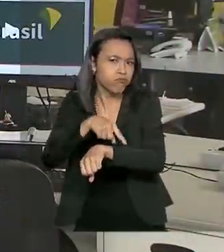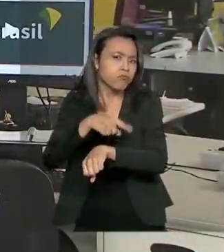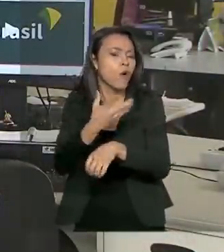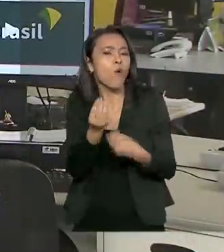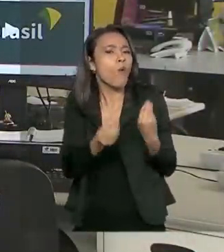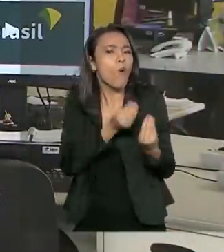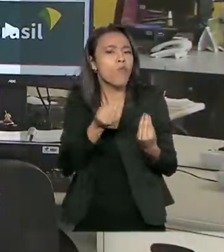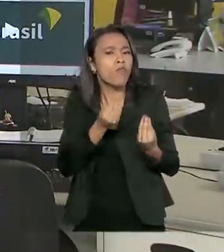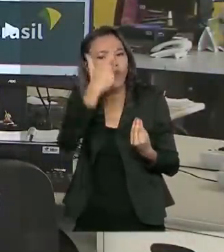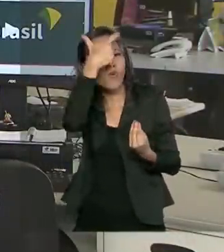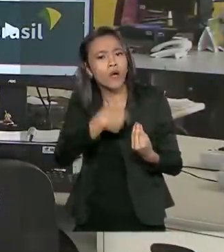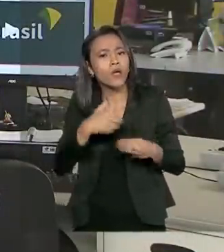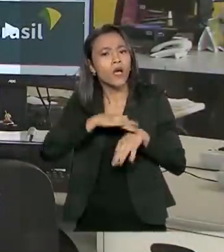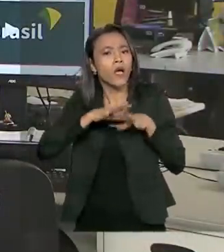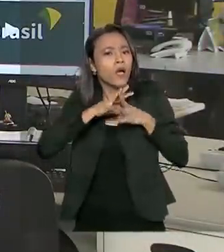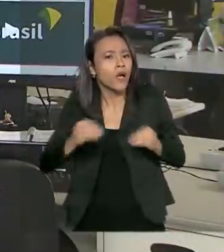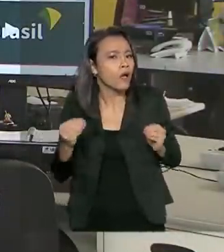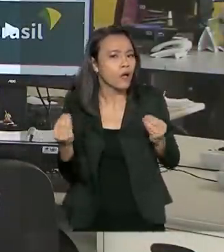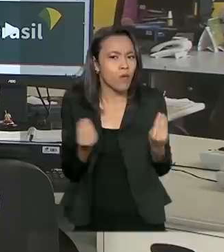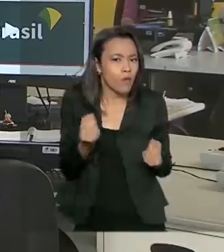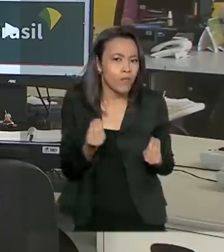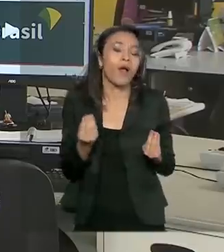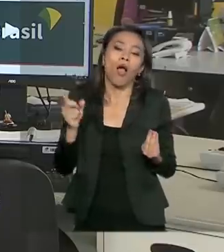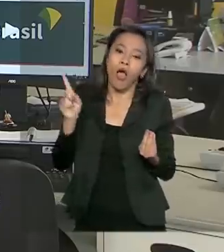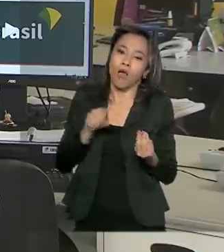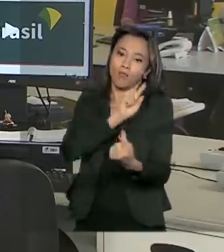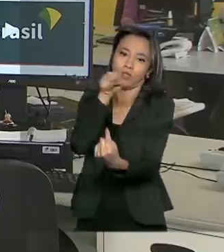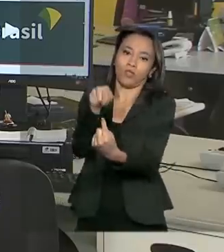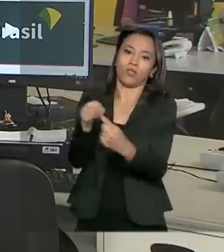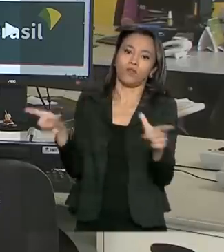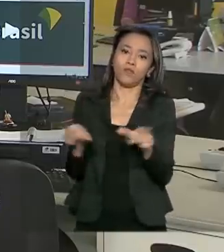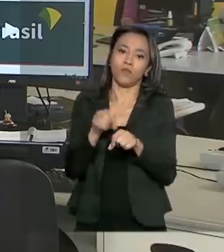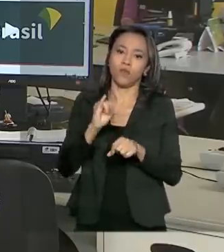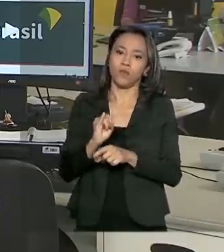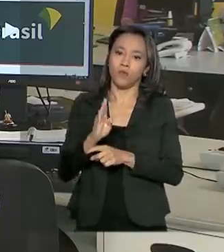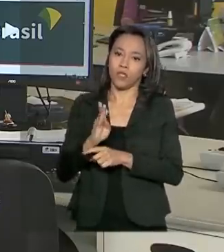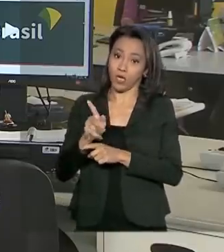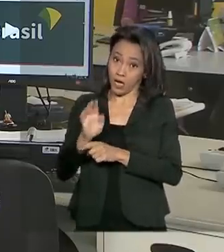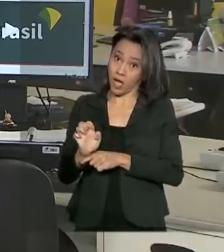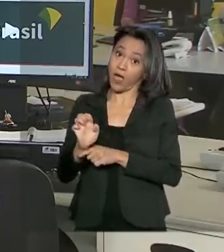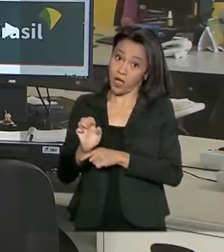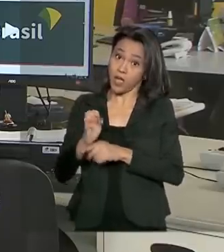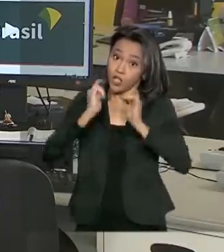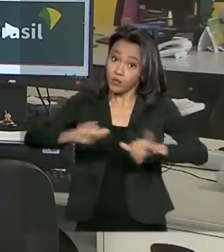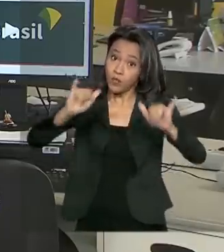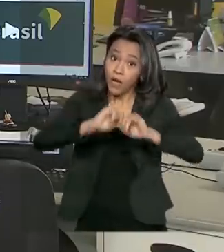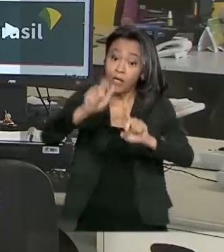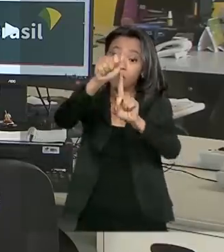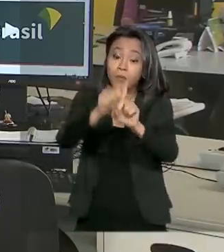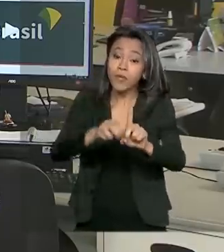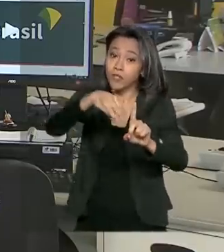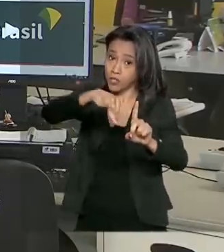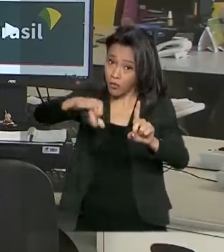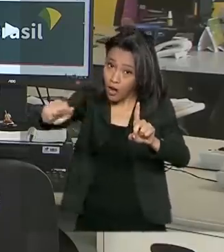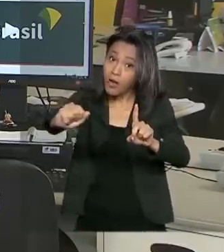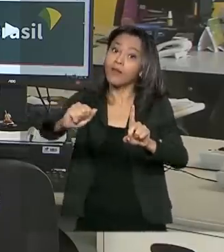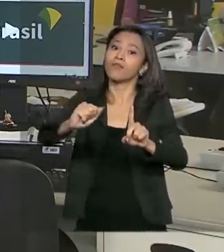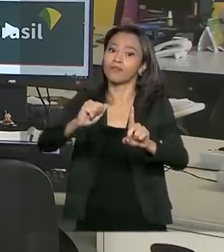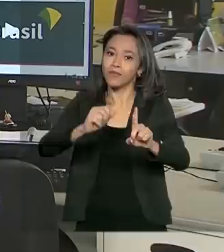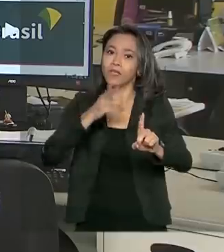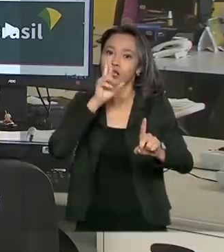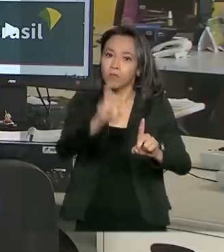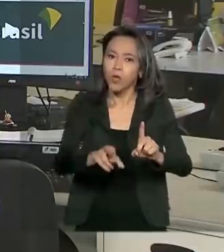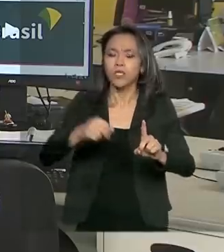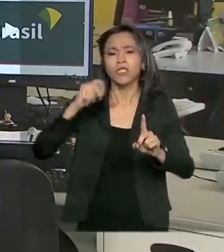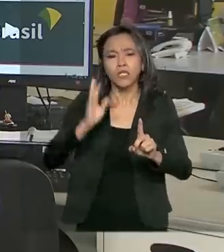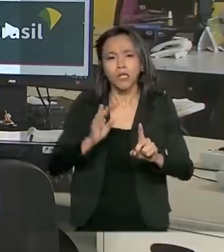processo de recuperação. O objetivo do IBGE é divulgar os primeiros resultados ainda no mês de maio e ir atualizando semana